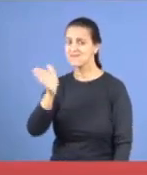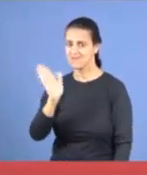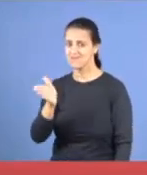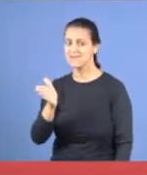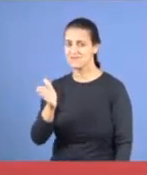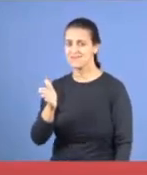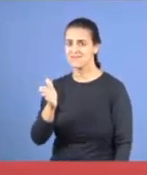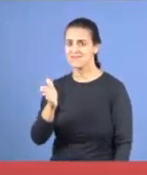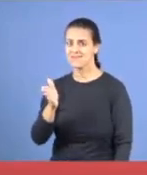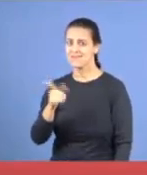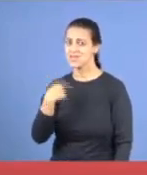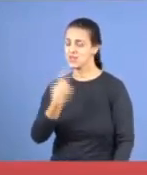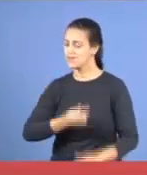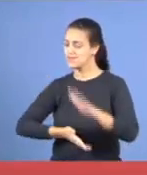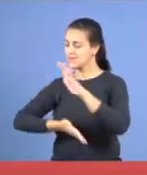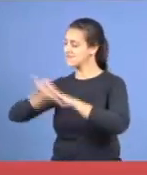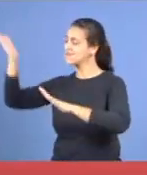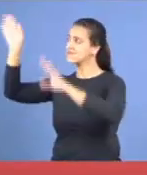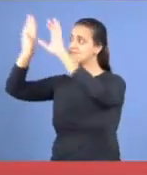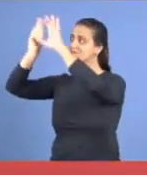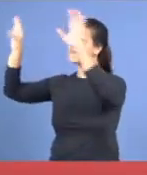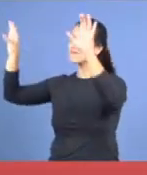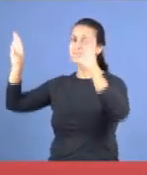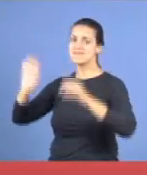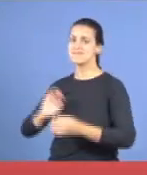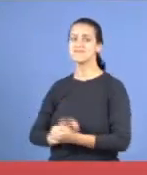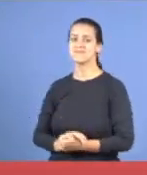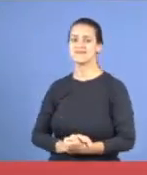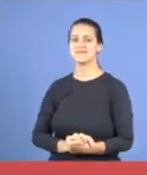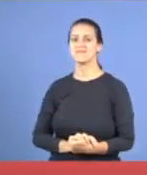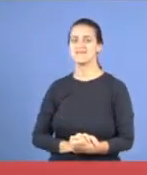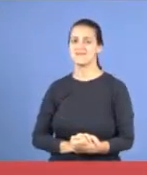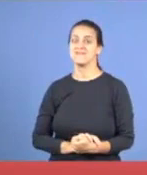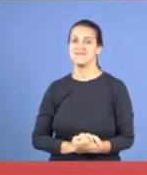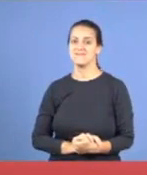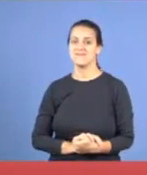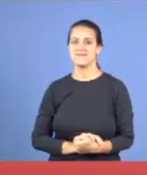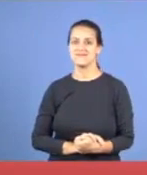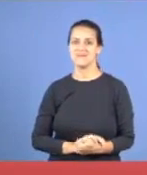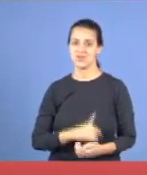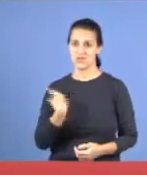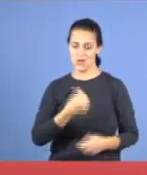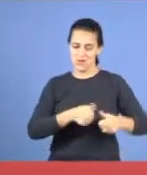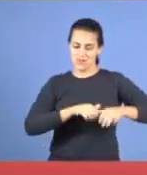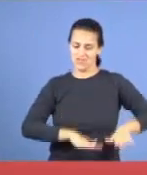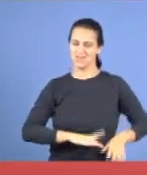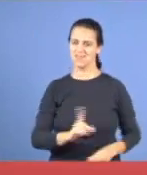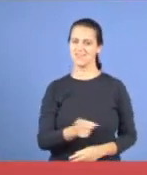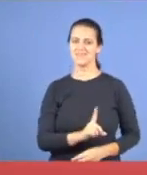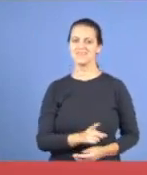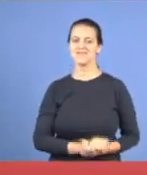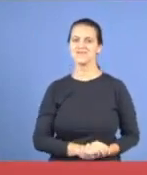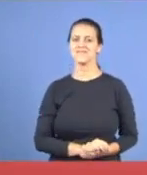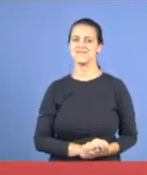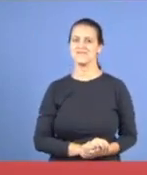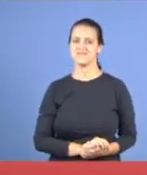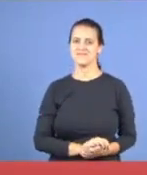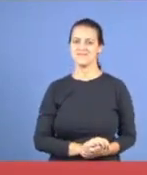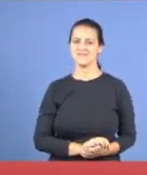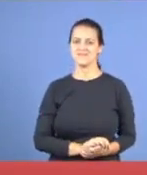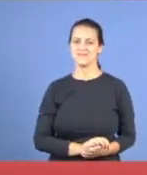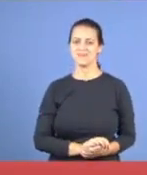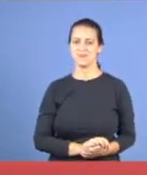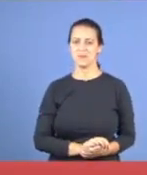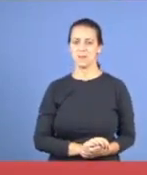que foi falado aqui, é isso mesmo, então, vão ficar, então, vão conferir, vão ficar para ver, e, nossa grande preocupação,